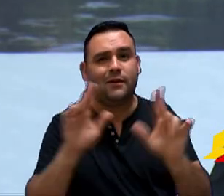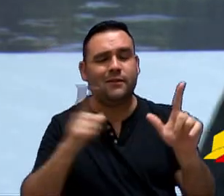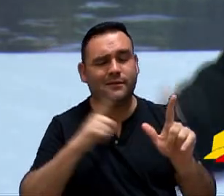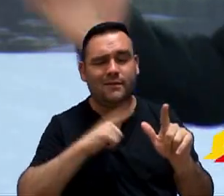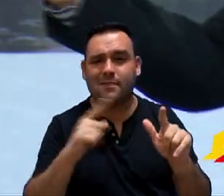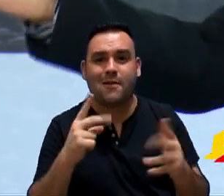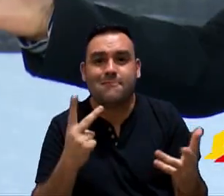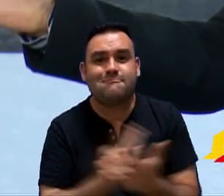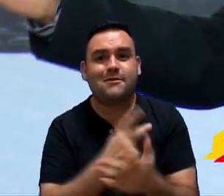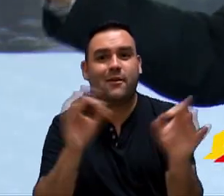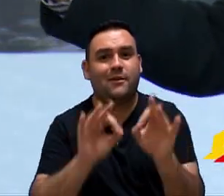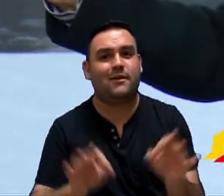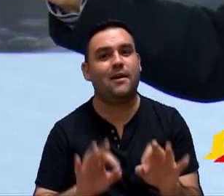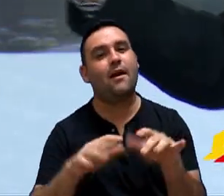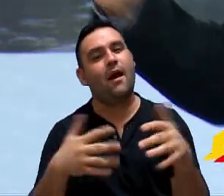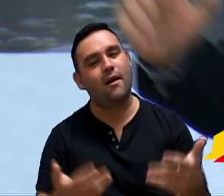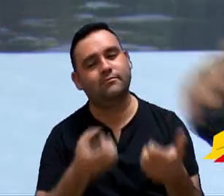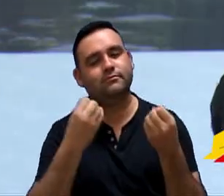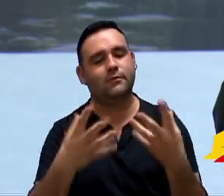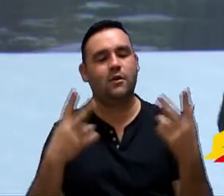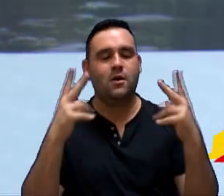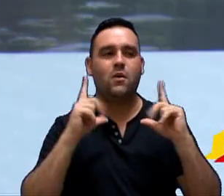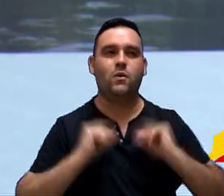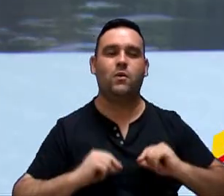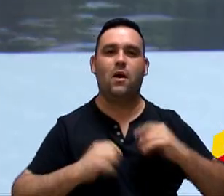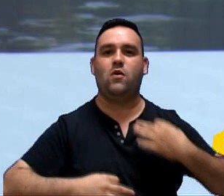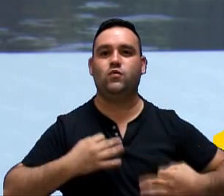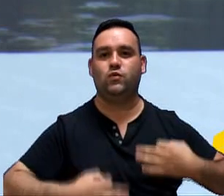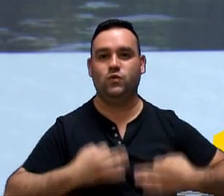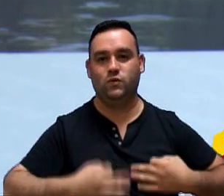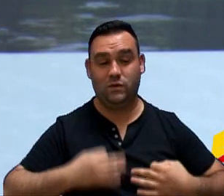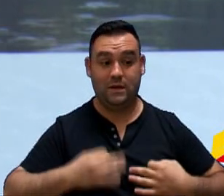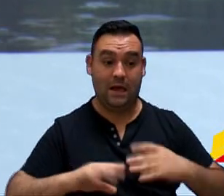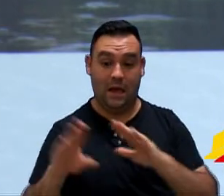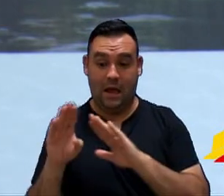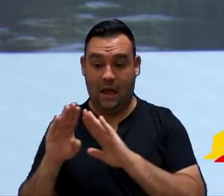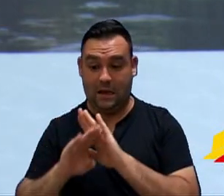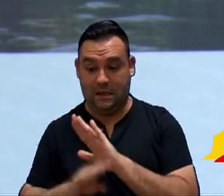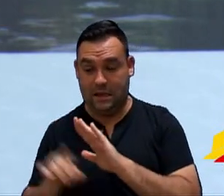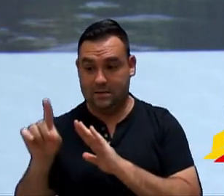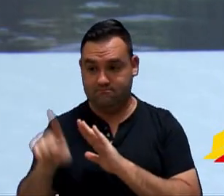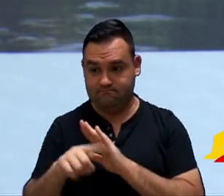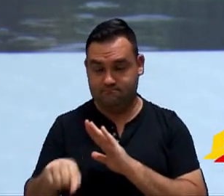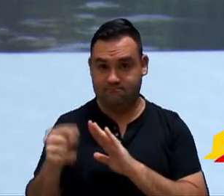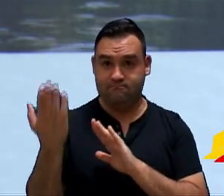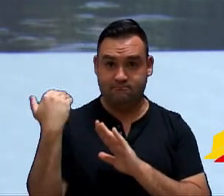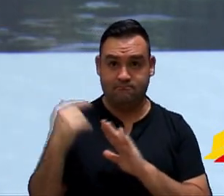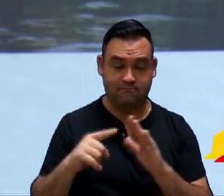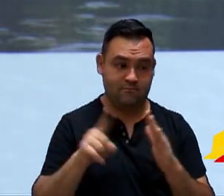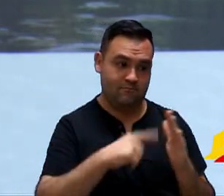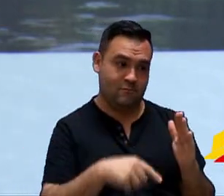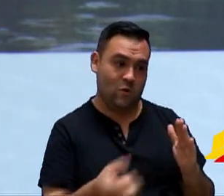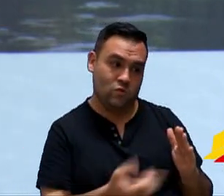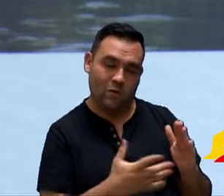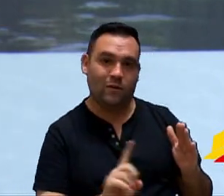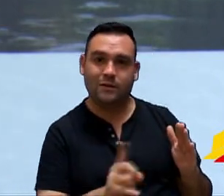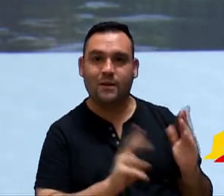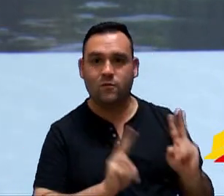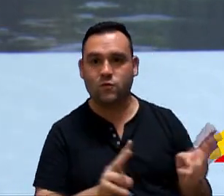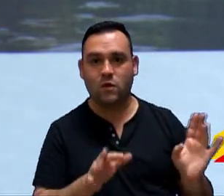aconteceu. Ainda bem que o jurídico não se falou. Não, uma lei cancela automaticamente é a outra. Agora, se pudesse estar